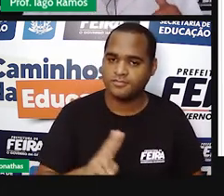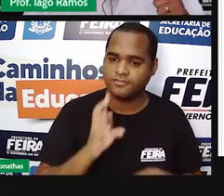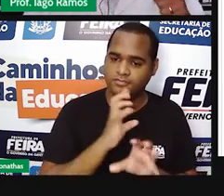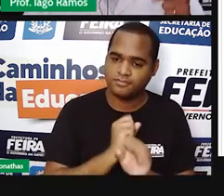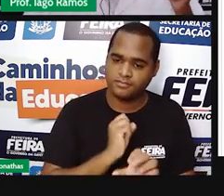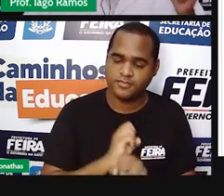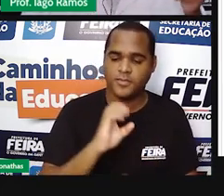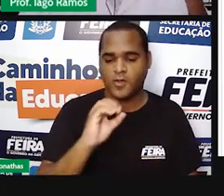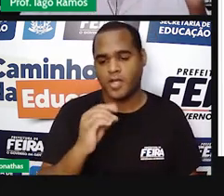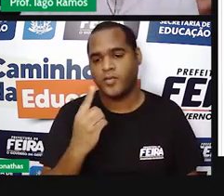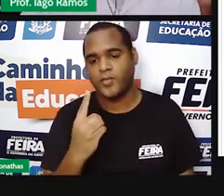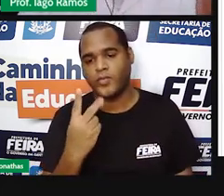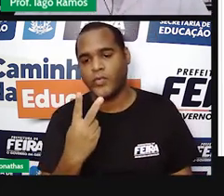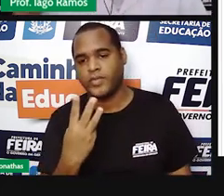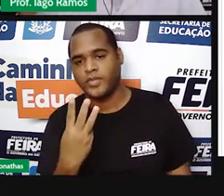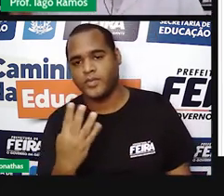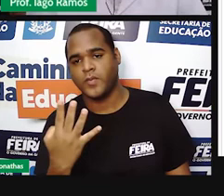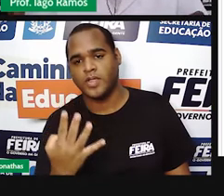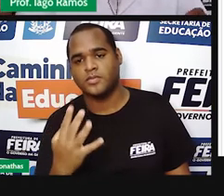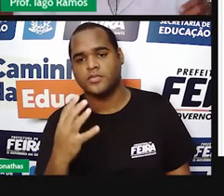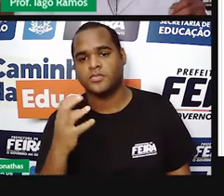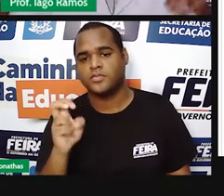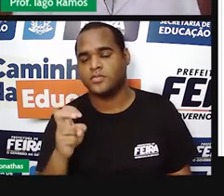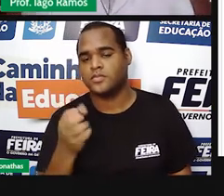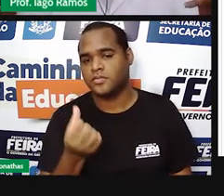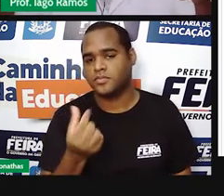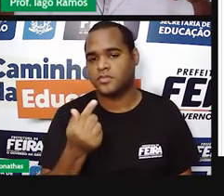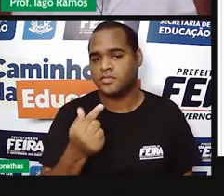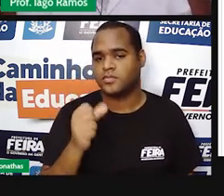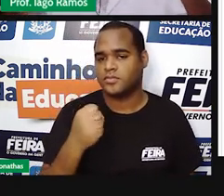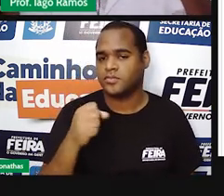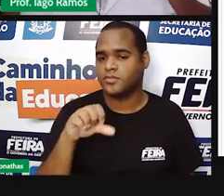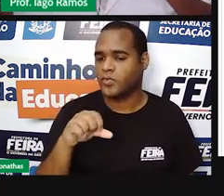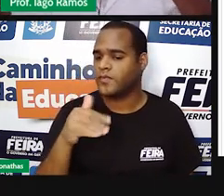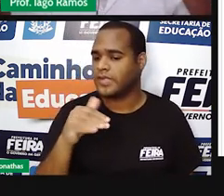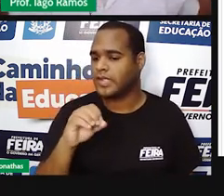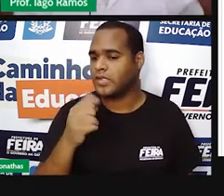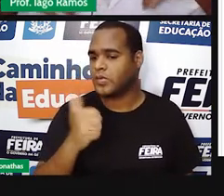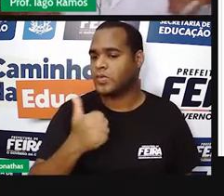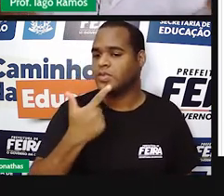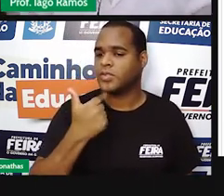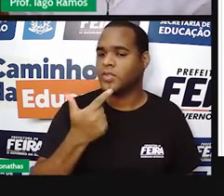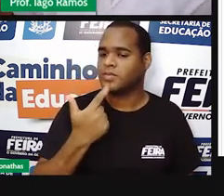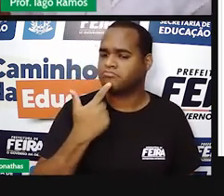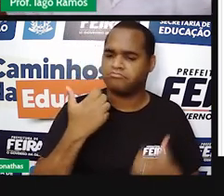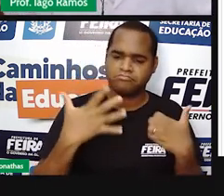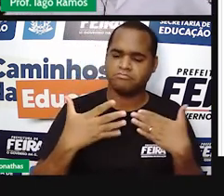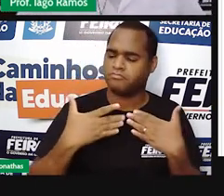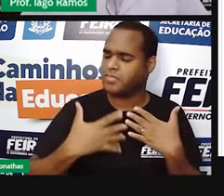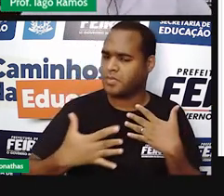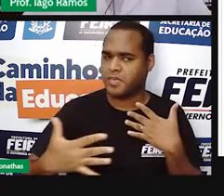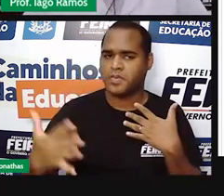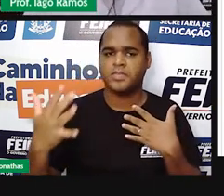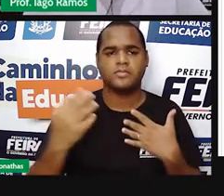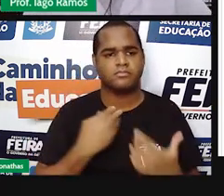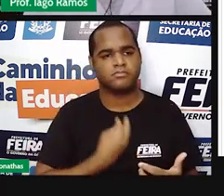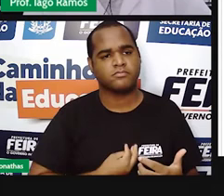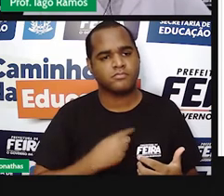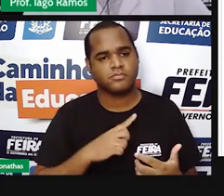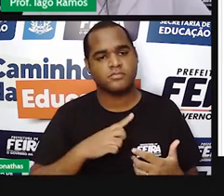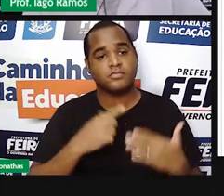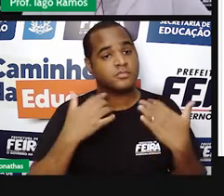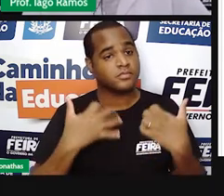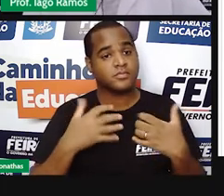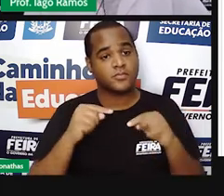0, 1, 2, 3, 4, 5, 6, 7, 8, 9, 10, 11, 12 e assim sucessivamente. Então esses